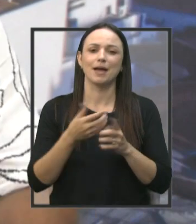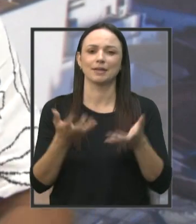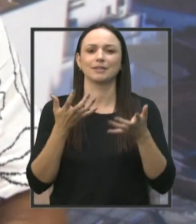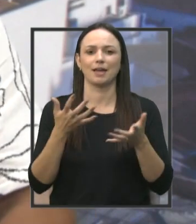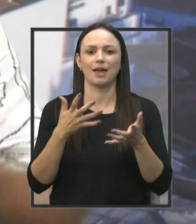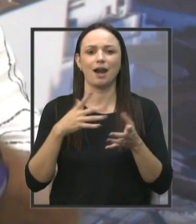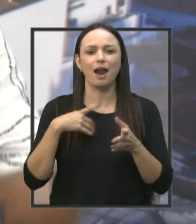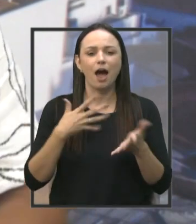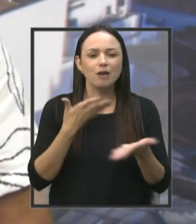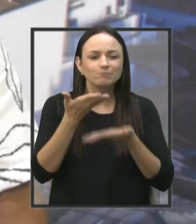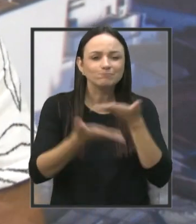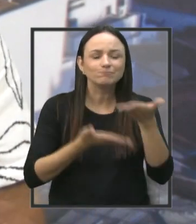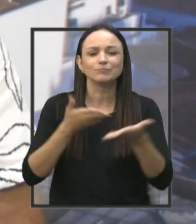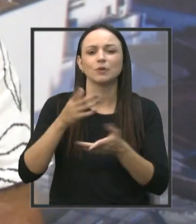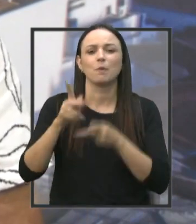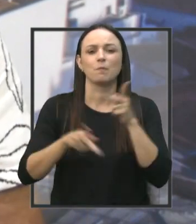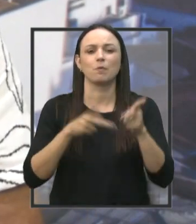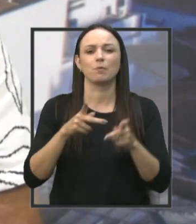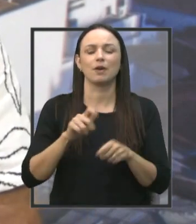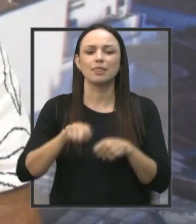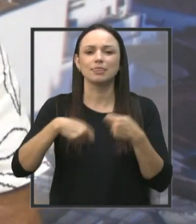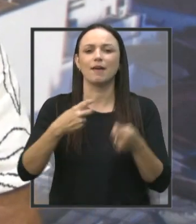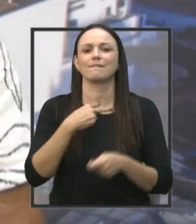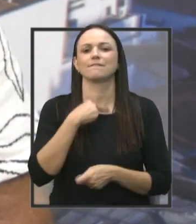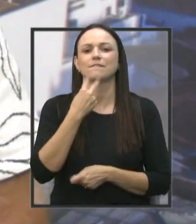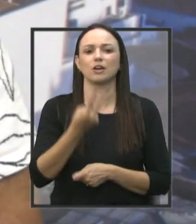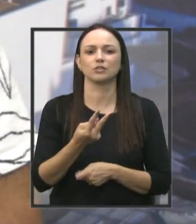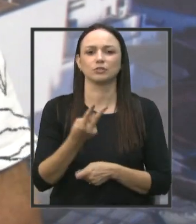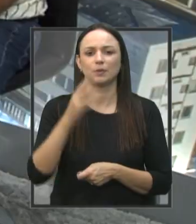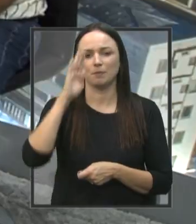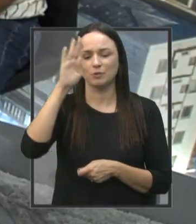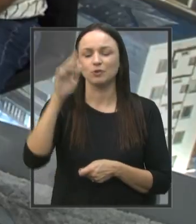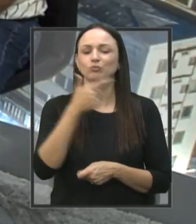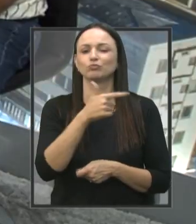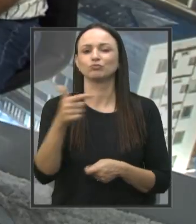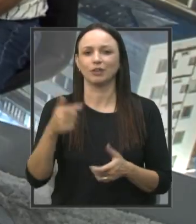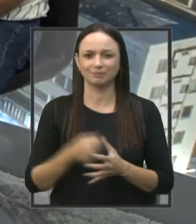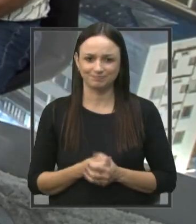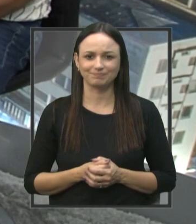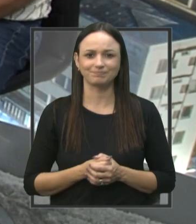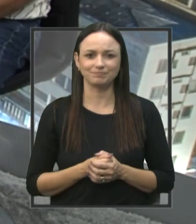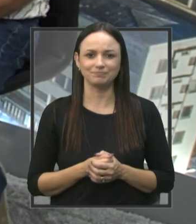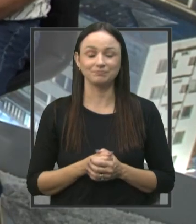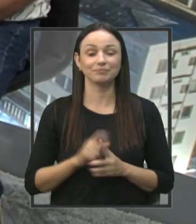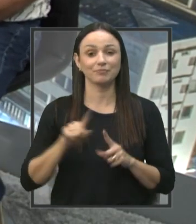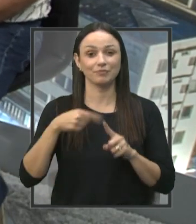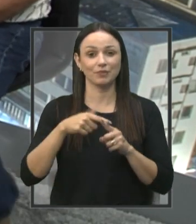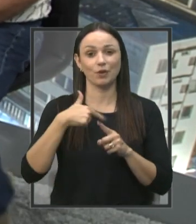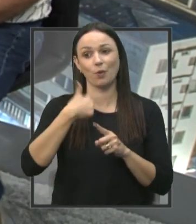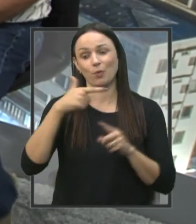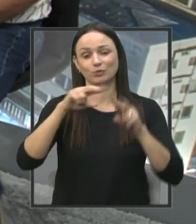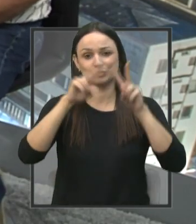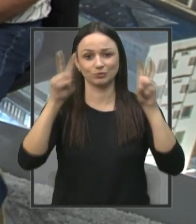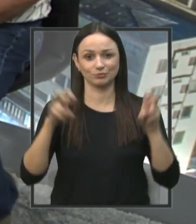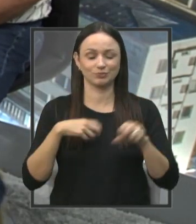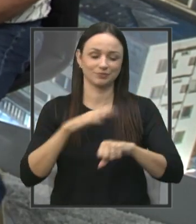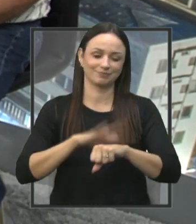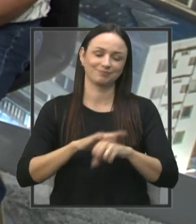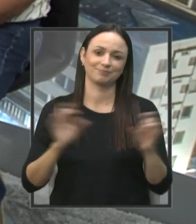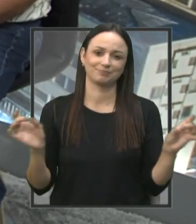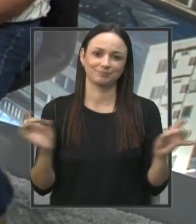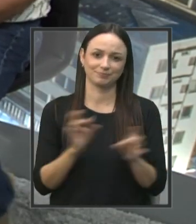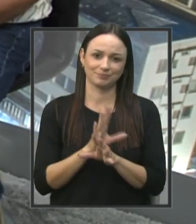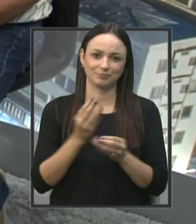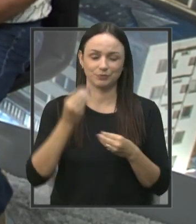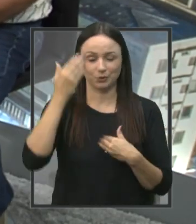atender a população e tá aqui pra dar voz pra eles que, principalmente os que não tem. Bom, vereador, nós teríamos muitos outros assuntos, o nosso tempo já se esgotou,